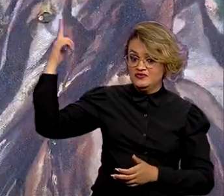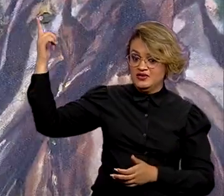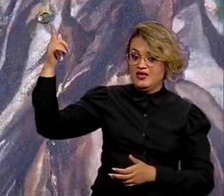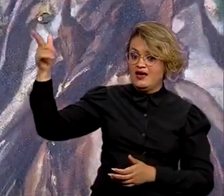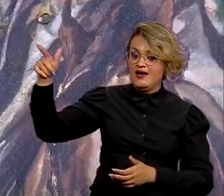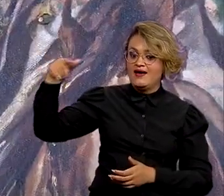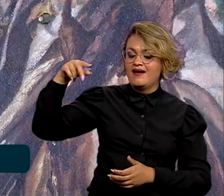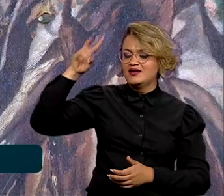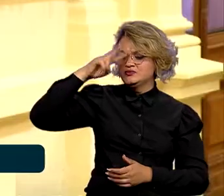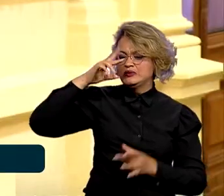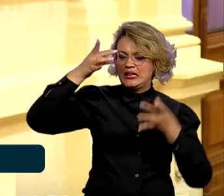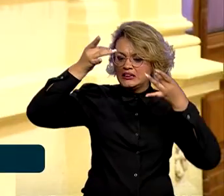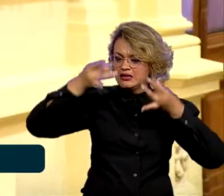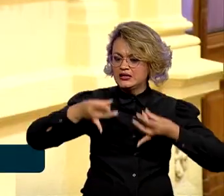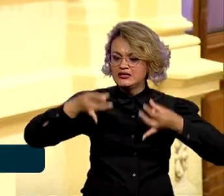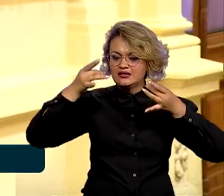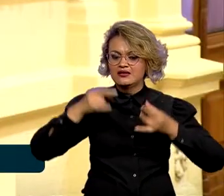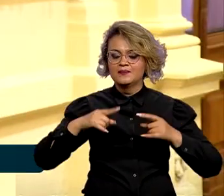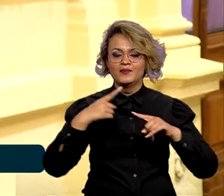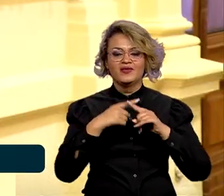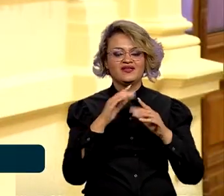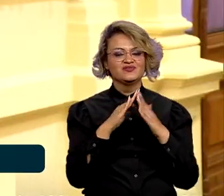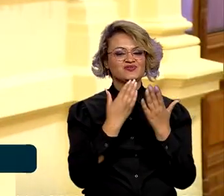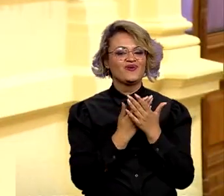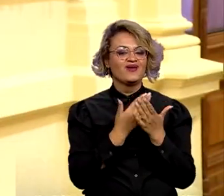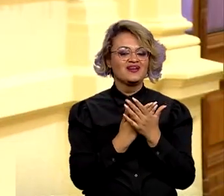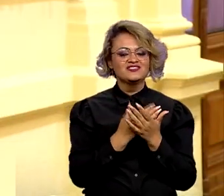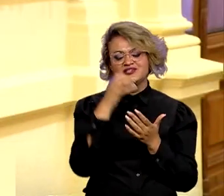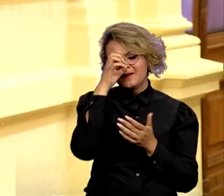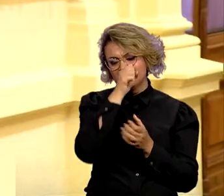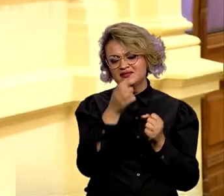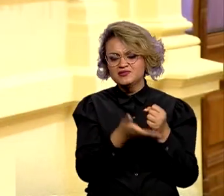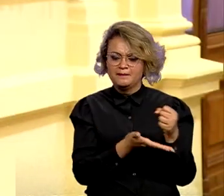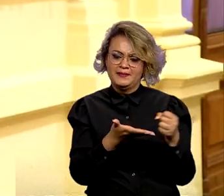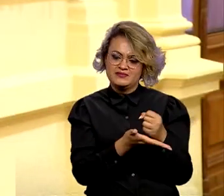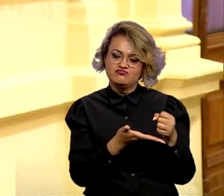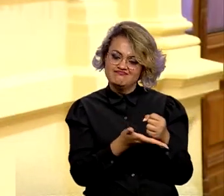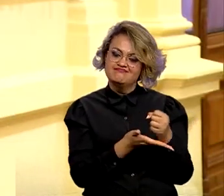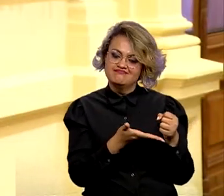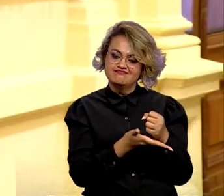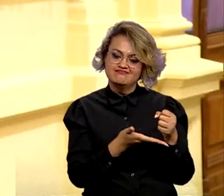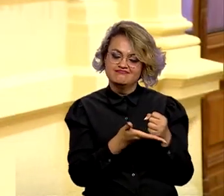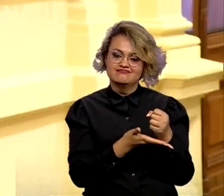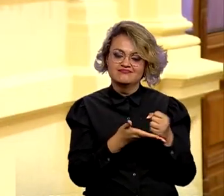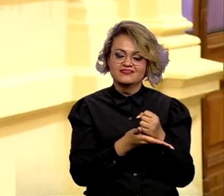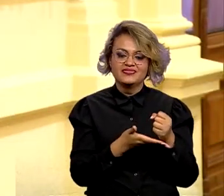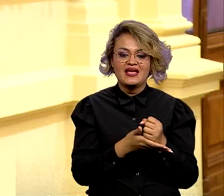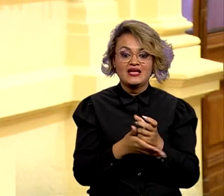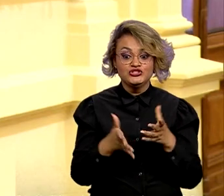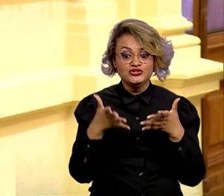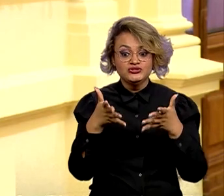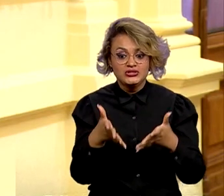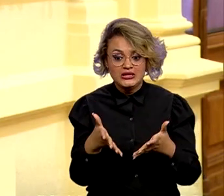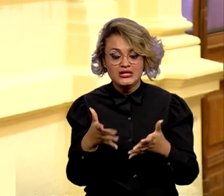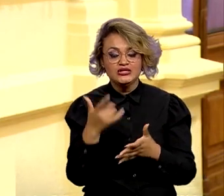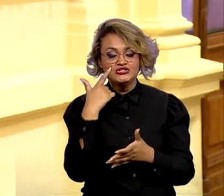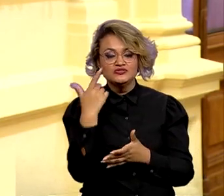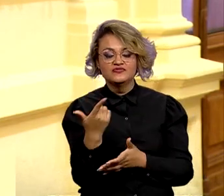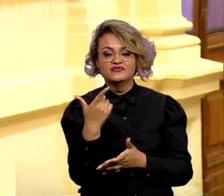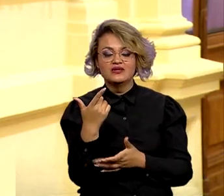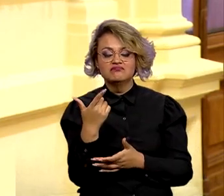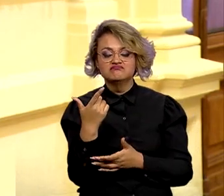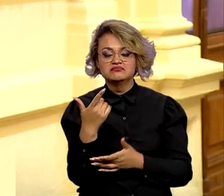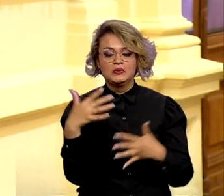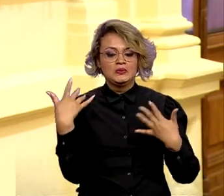história mais a fundo, porque na escola a gente aprende superficialmente, né? E aí a gente chega aqui e se depara com uma história,